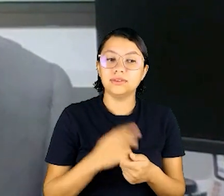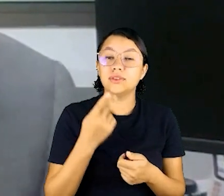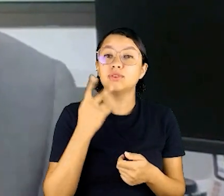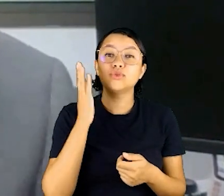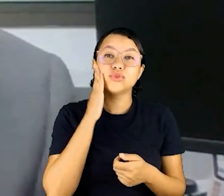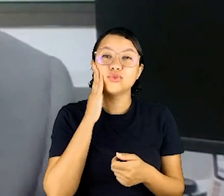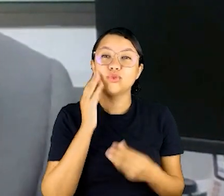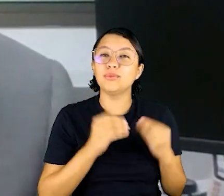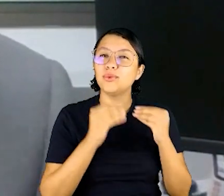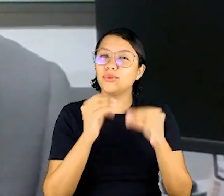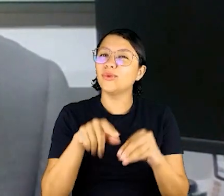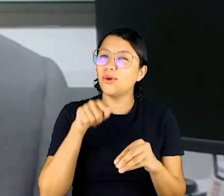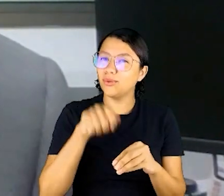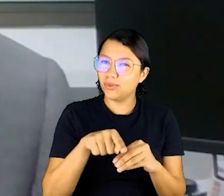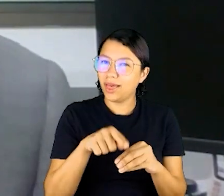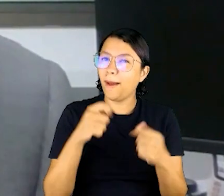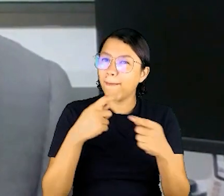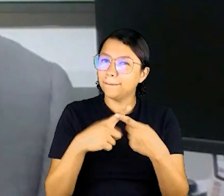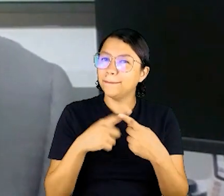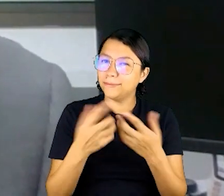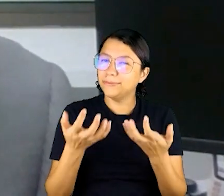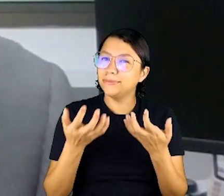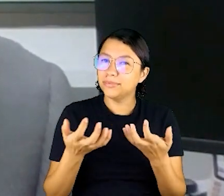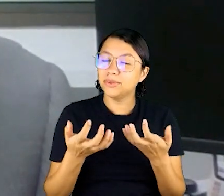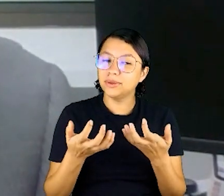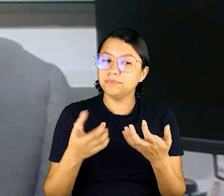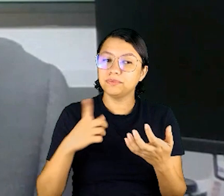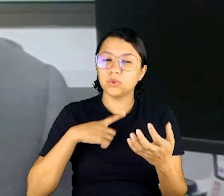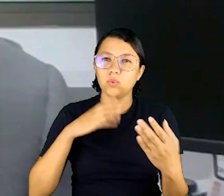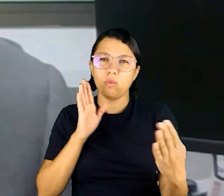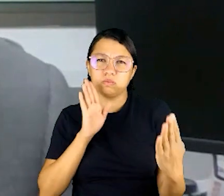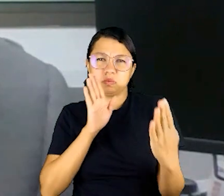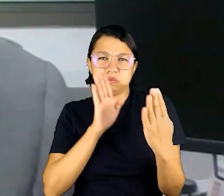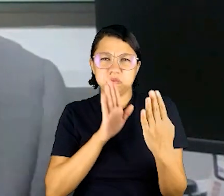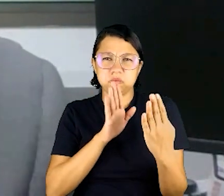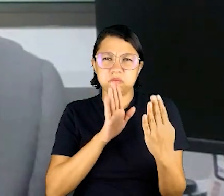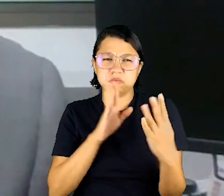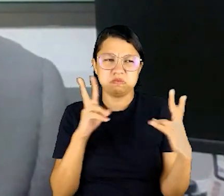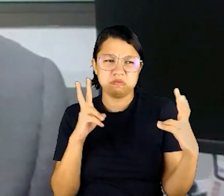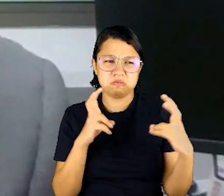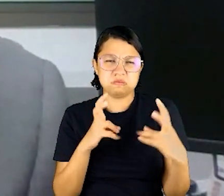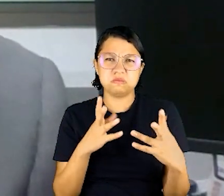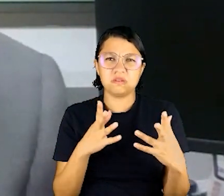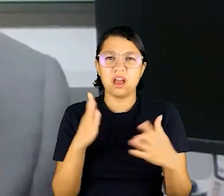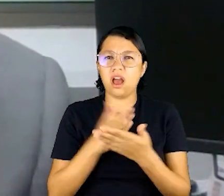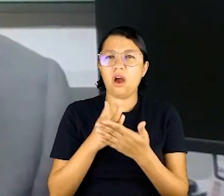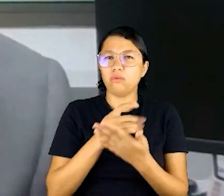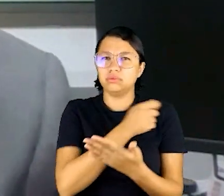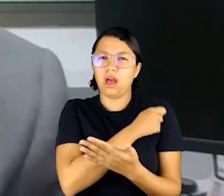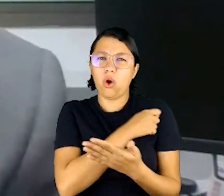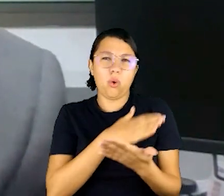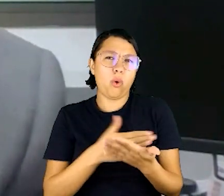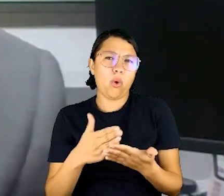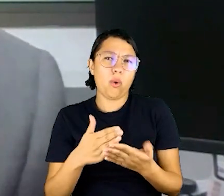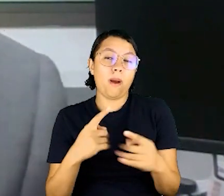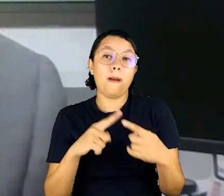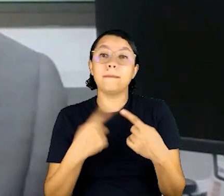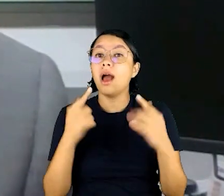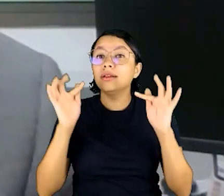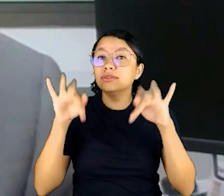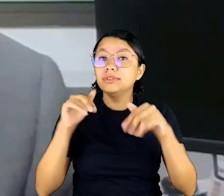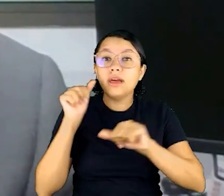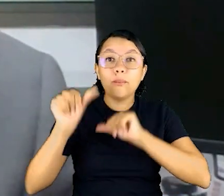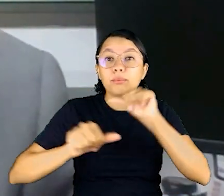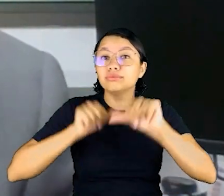que eles me colocaram de propósito, mas, como mudou, assim, eu tive um enfrentamento de alguns alunos me enfrentando, assim, no começo,